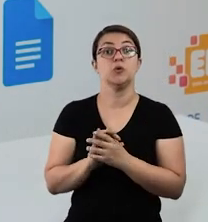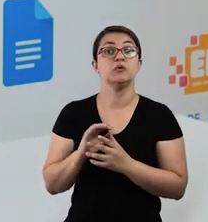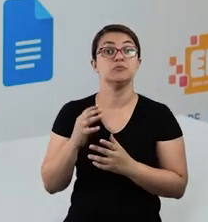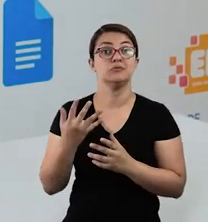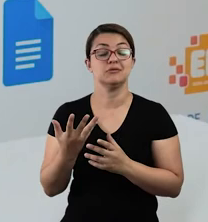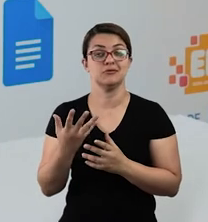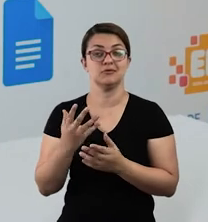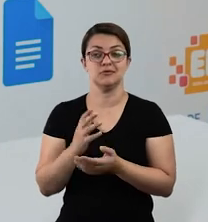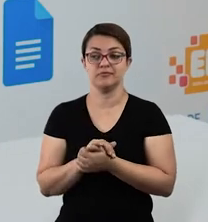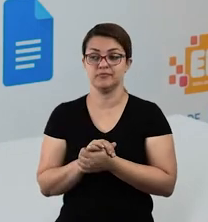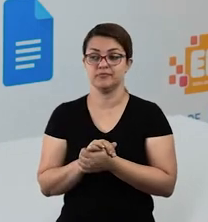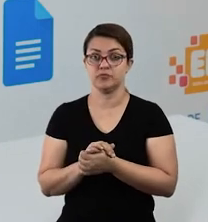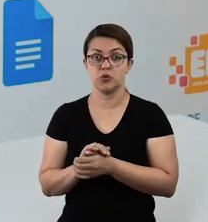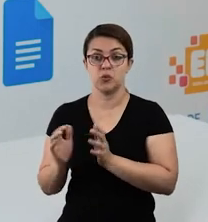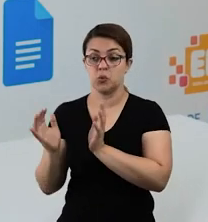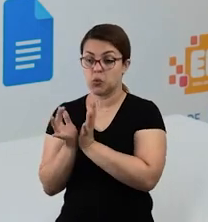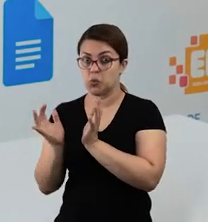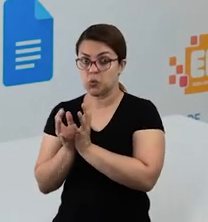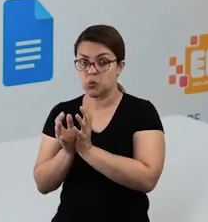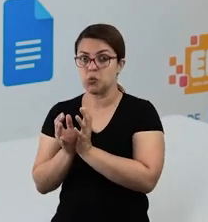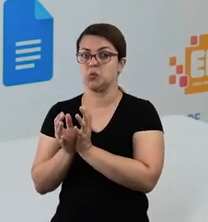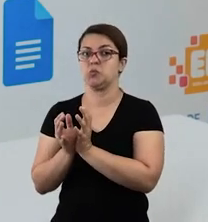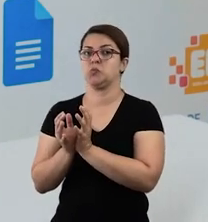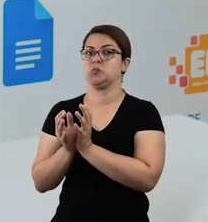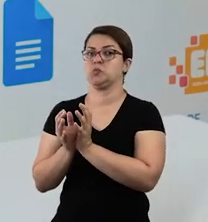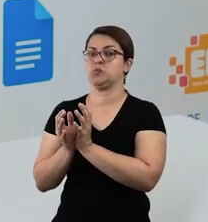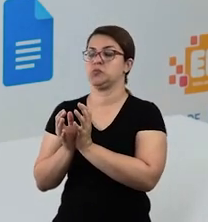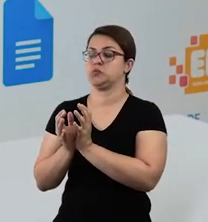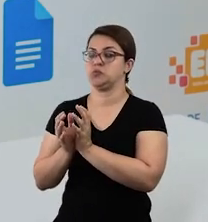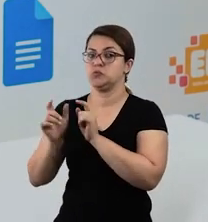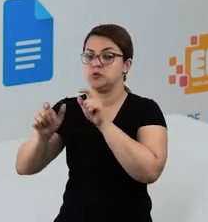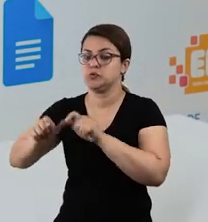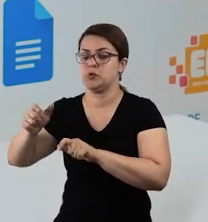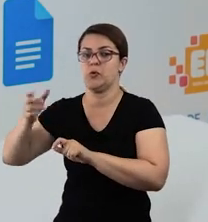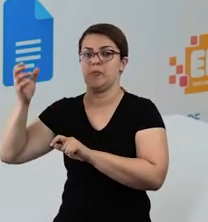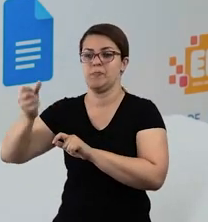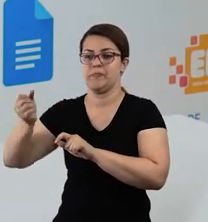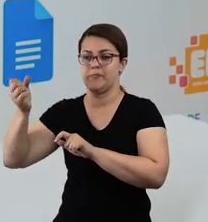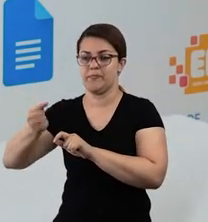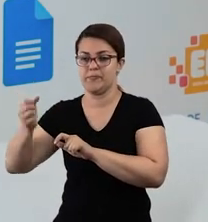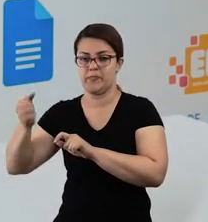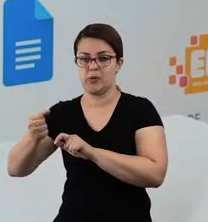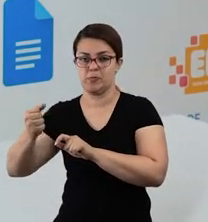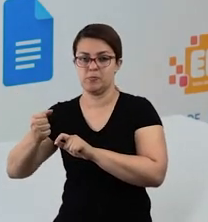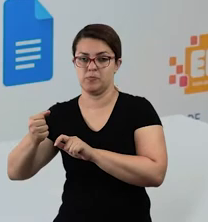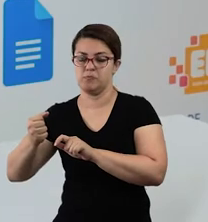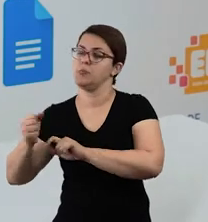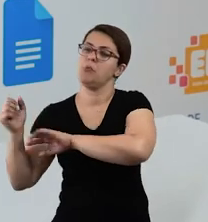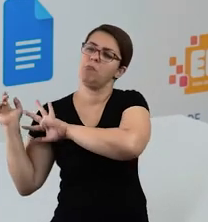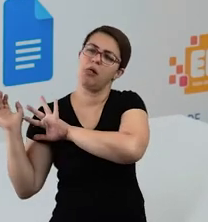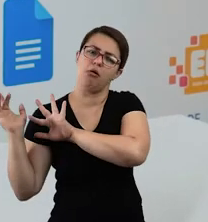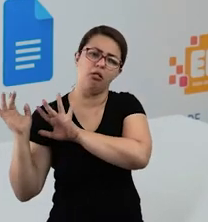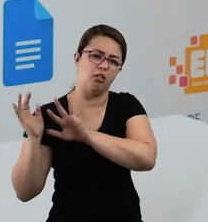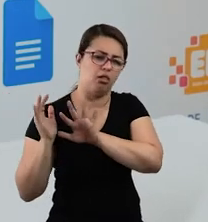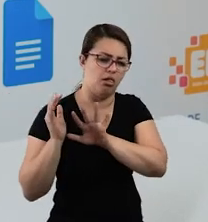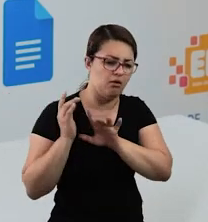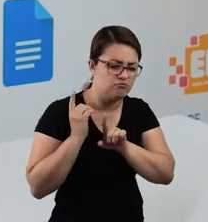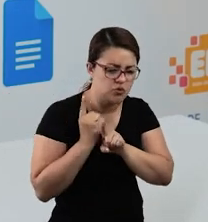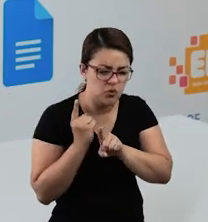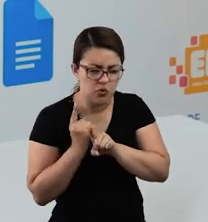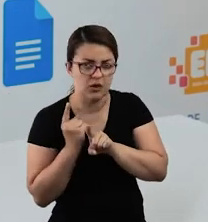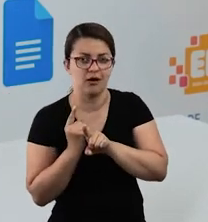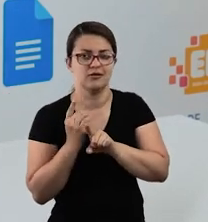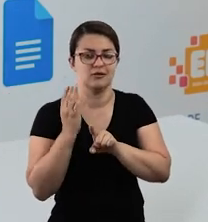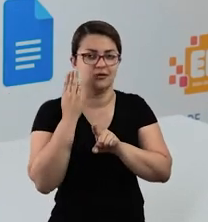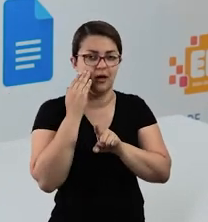expedições, ok? O homem branco, os opressores que iam lá, eles achavam esses Quilombos, que ficavam muito bem